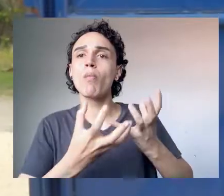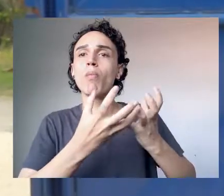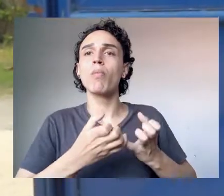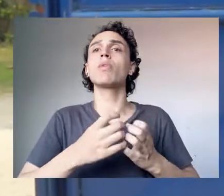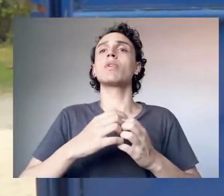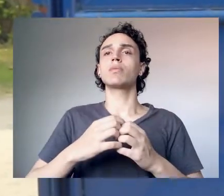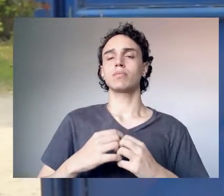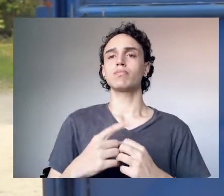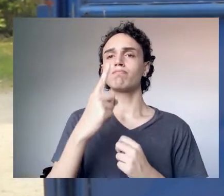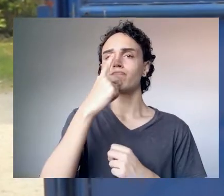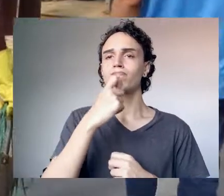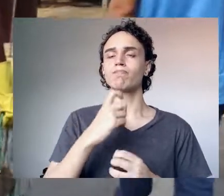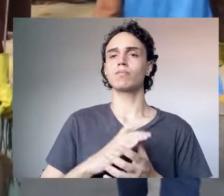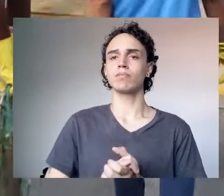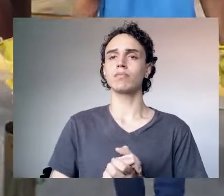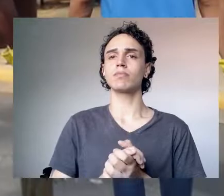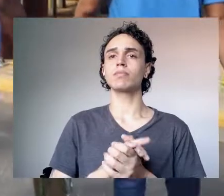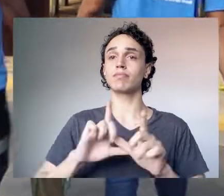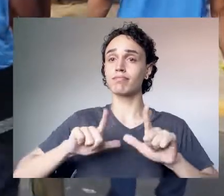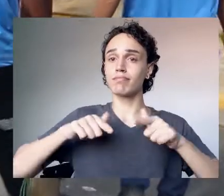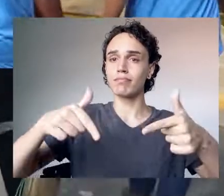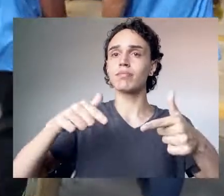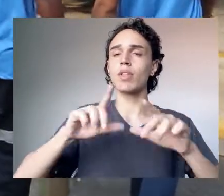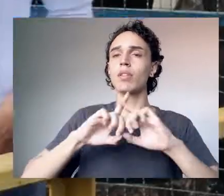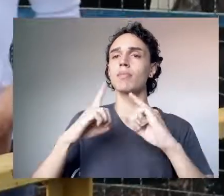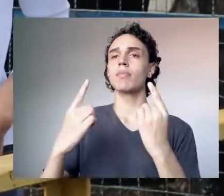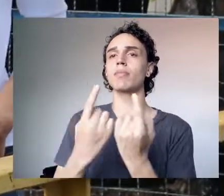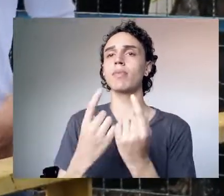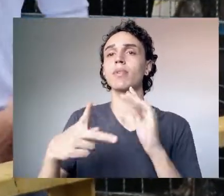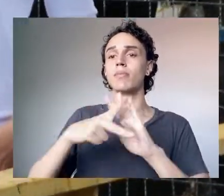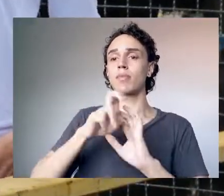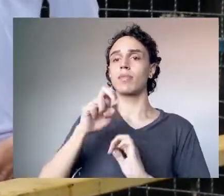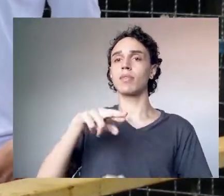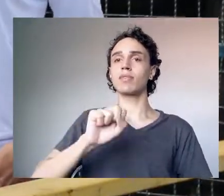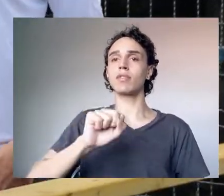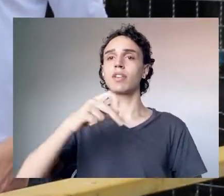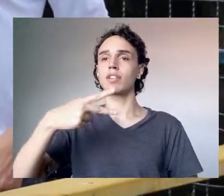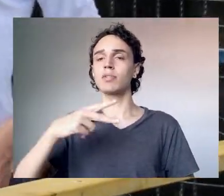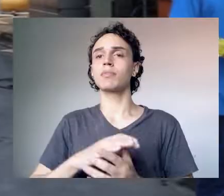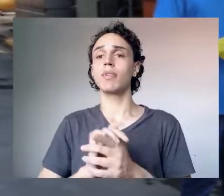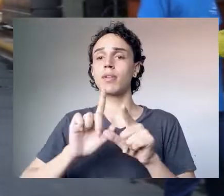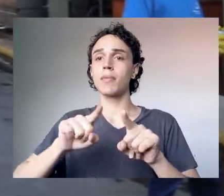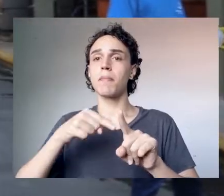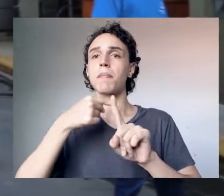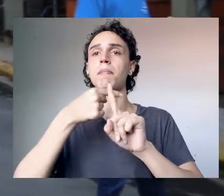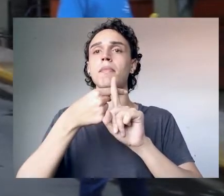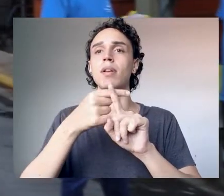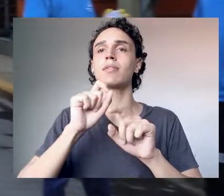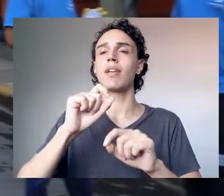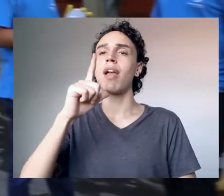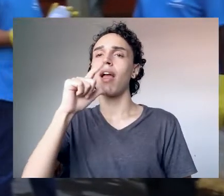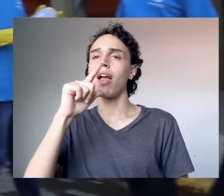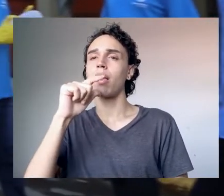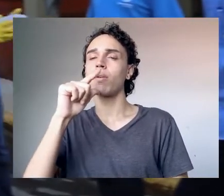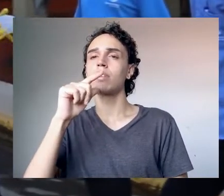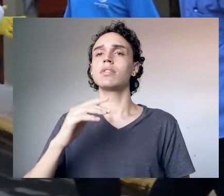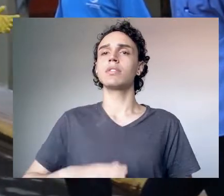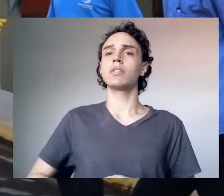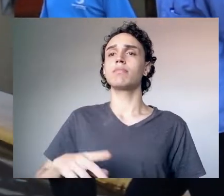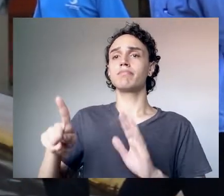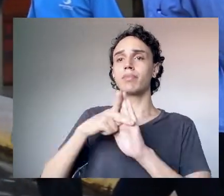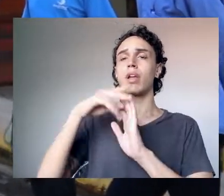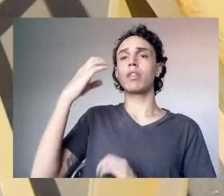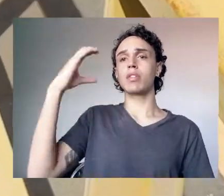Esse trabalho é realizado pelo Departamento de Saneamento e Saúde Ambiental da INSP em conjunto com a concessionária